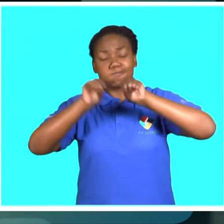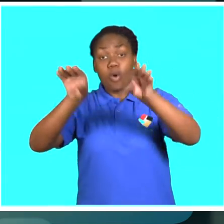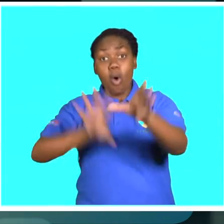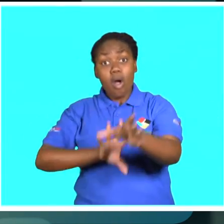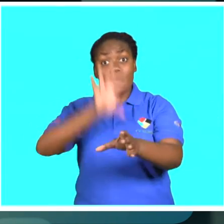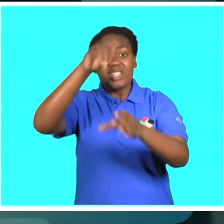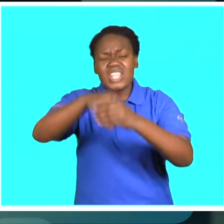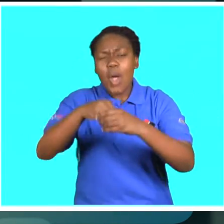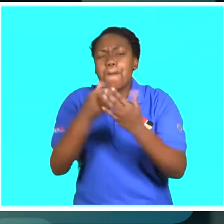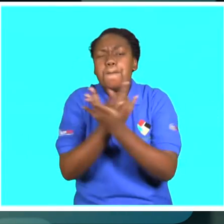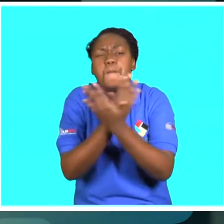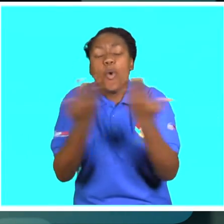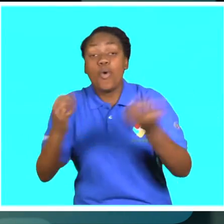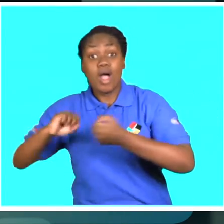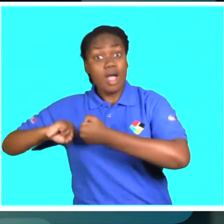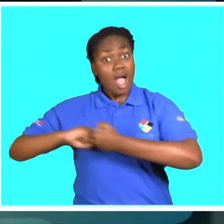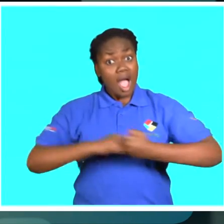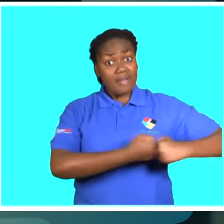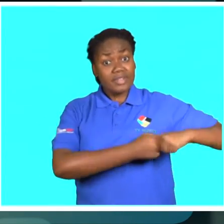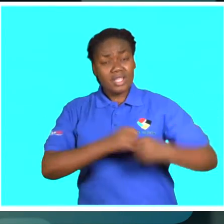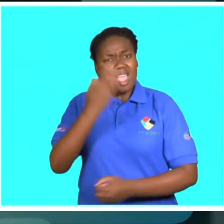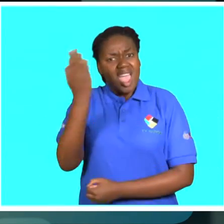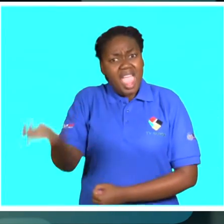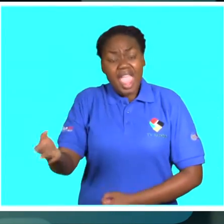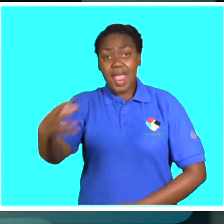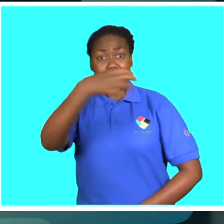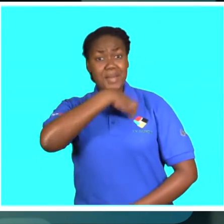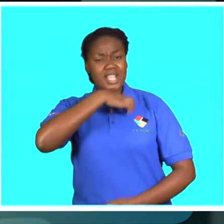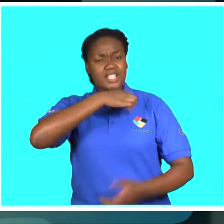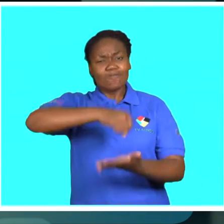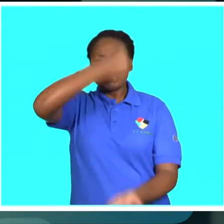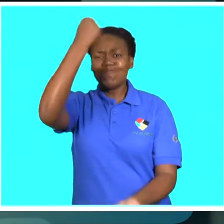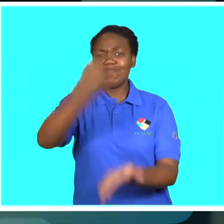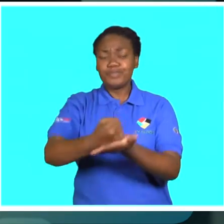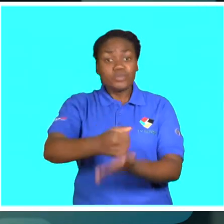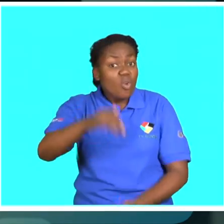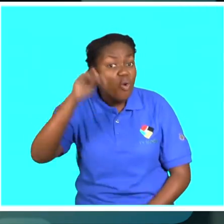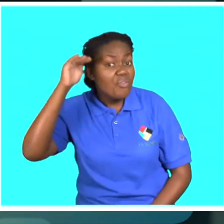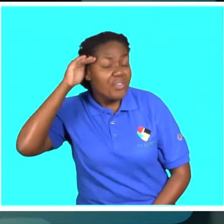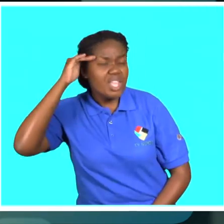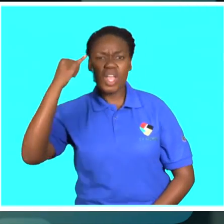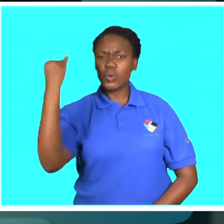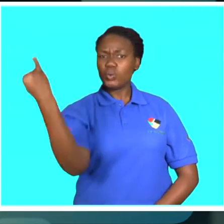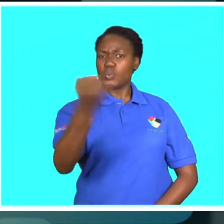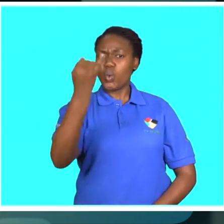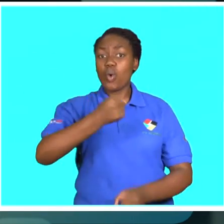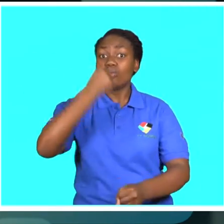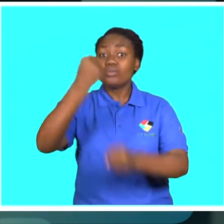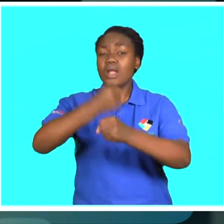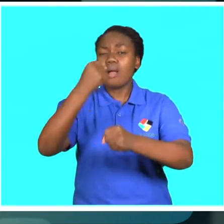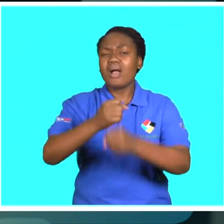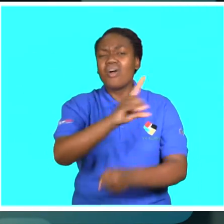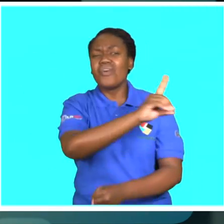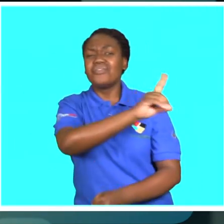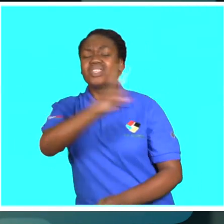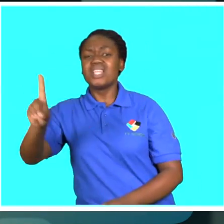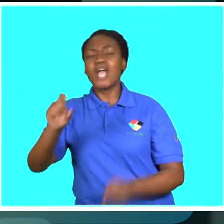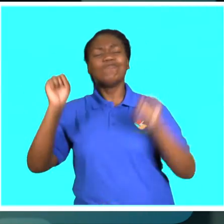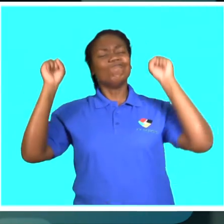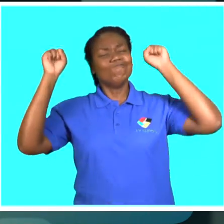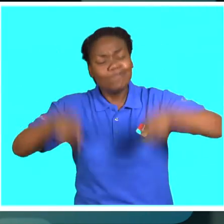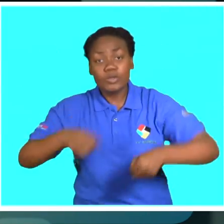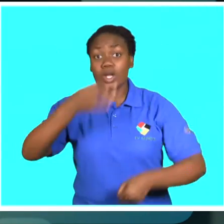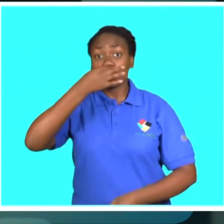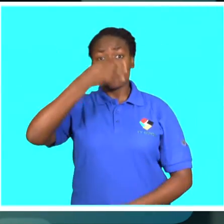Os desafios da educação inclusiva são muitos. Por isso, o Ministério decidiu ouvir as instituições que